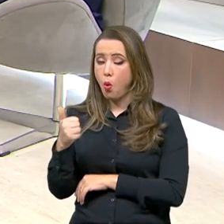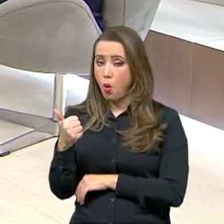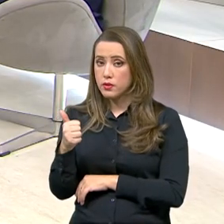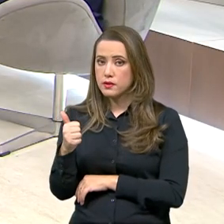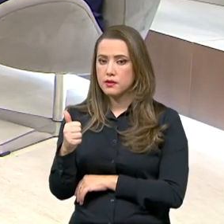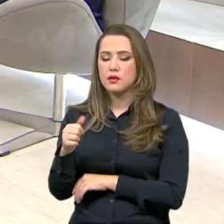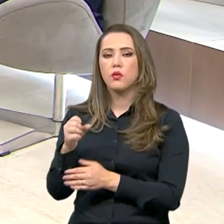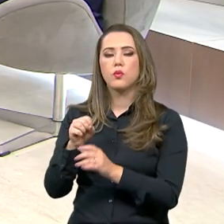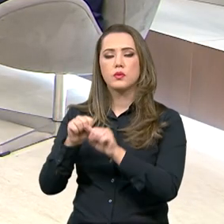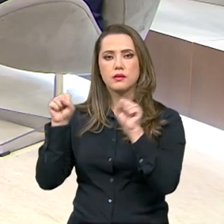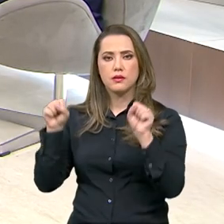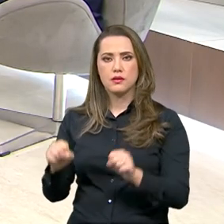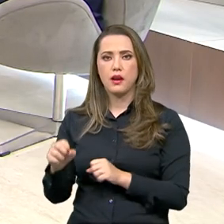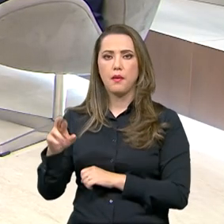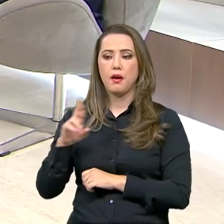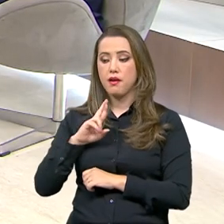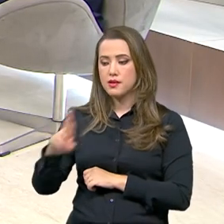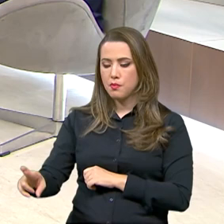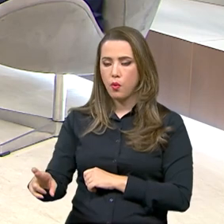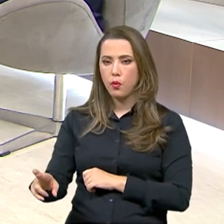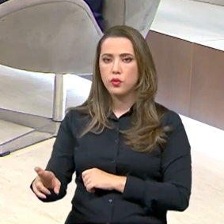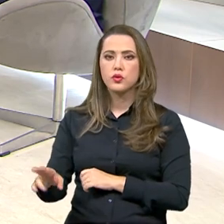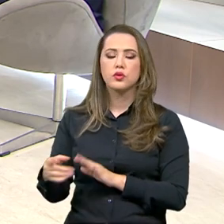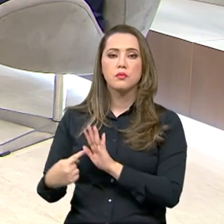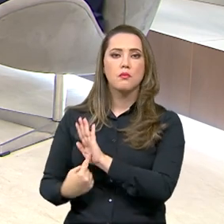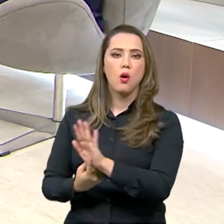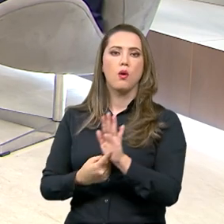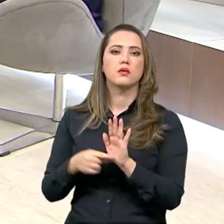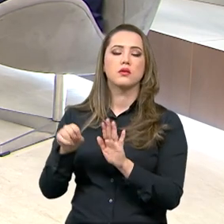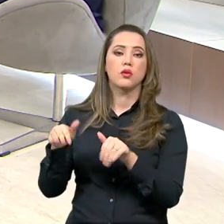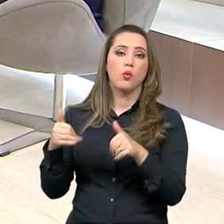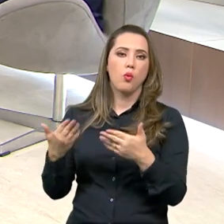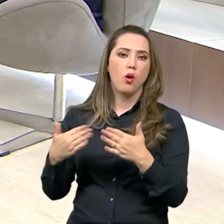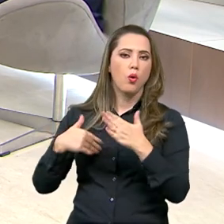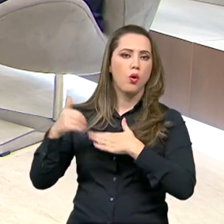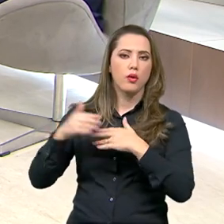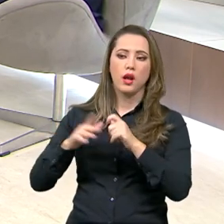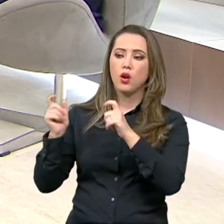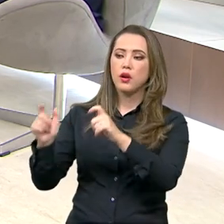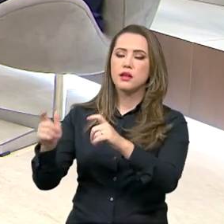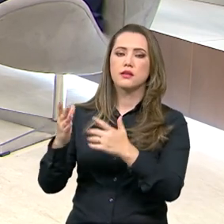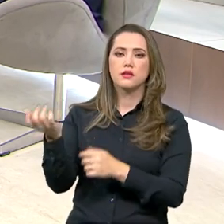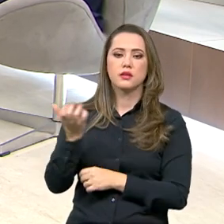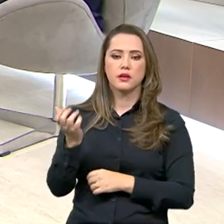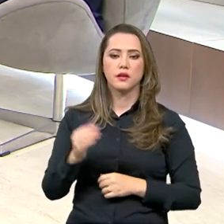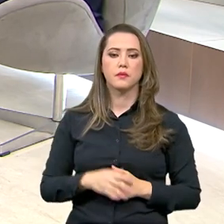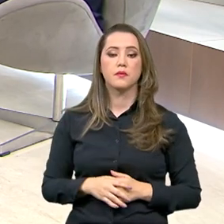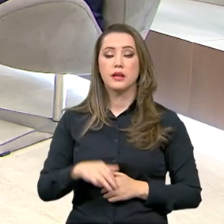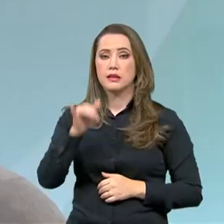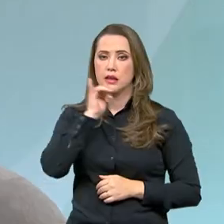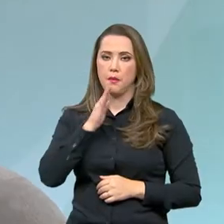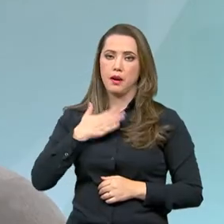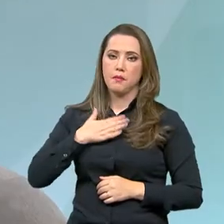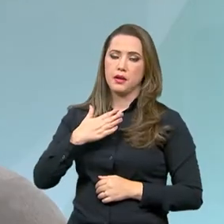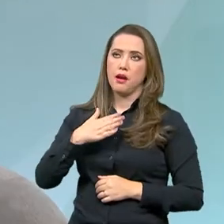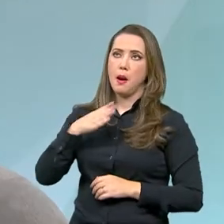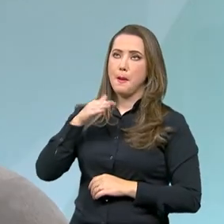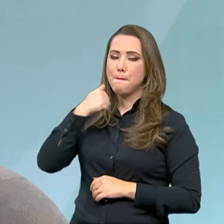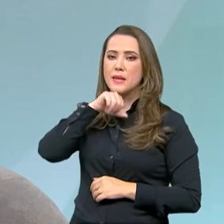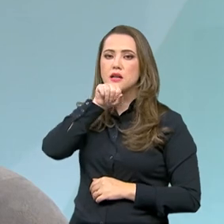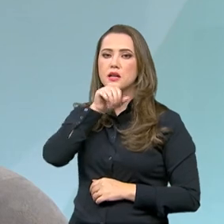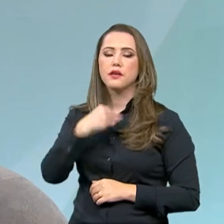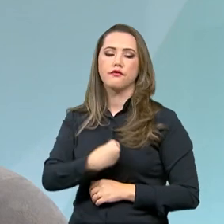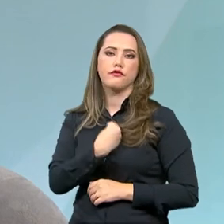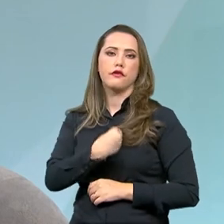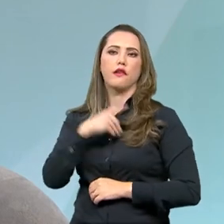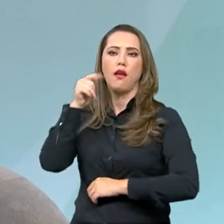responder e a pessoa vai ou compartilhar a localização dela ou qualquer localização que ela queira. Então, por exemplo, se a minha mãe mora em Petrópolis, que é um lugar que